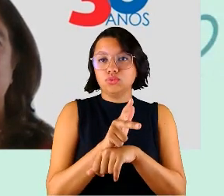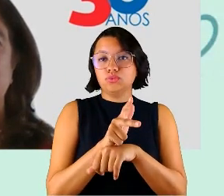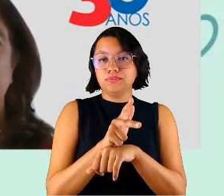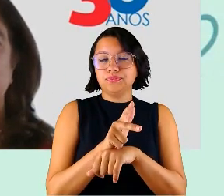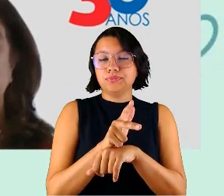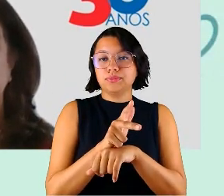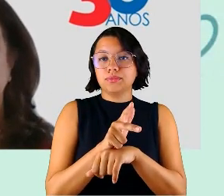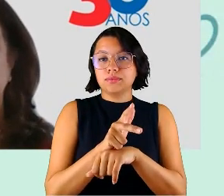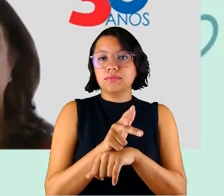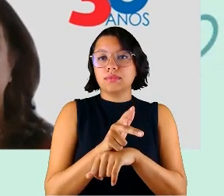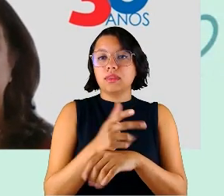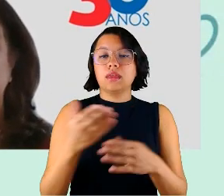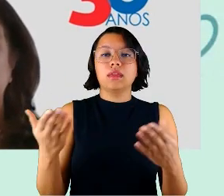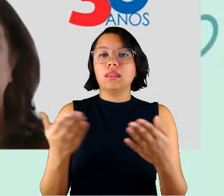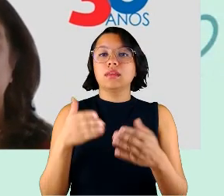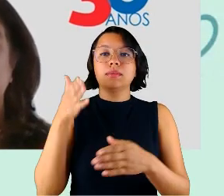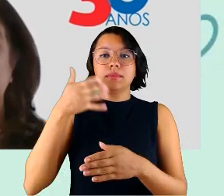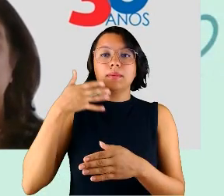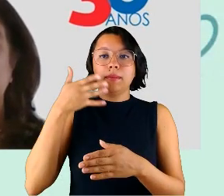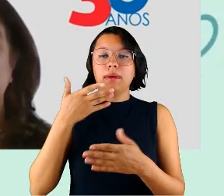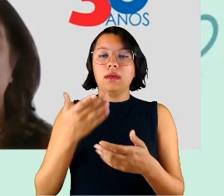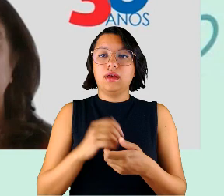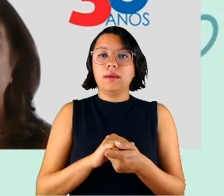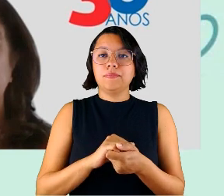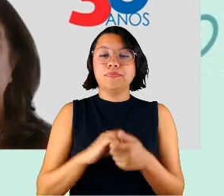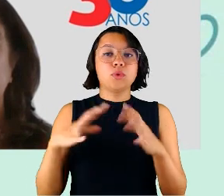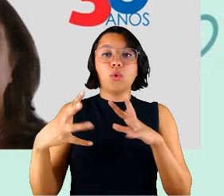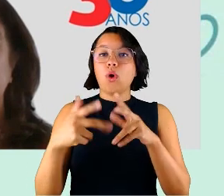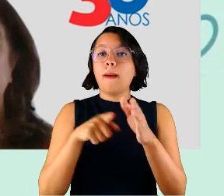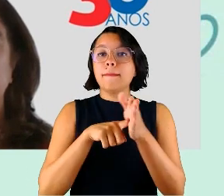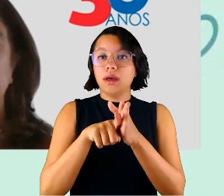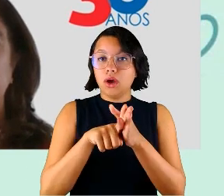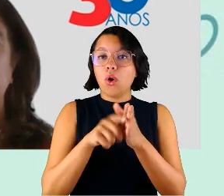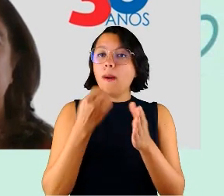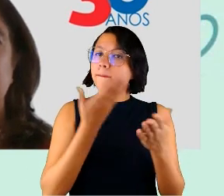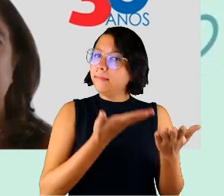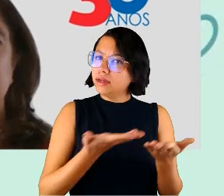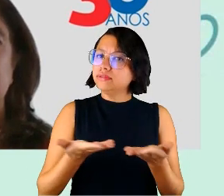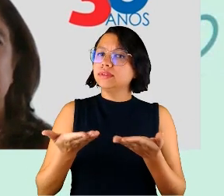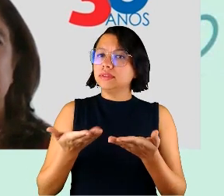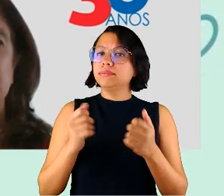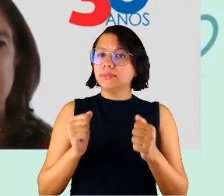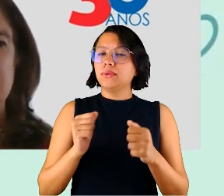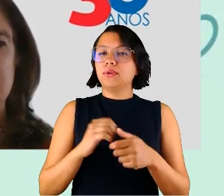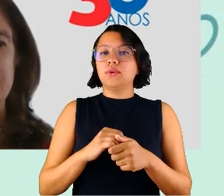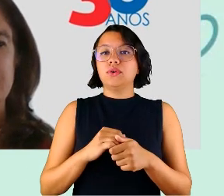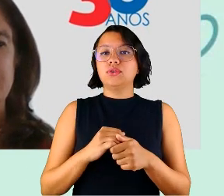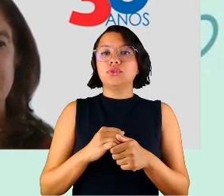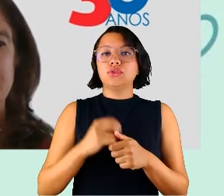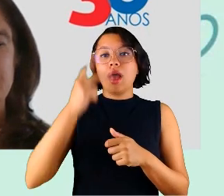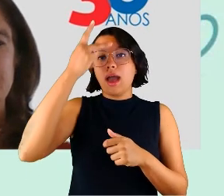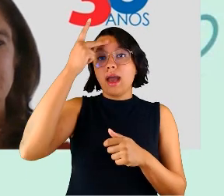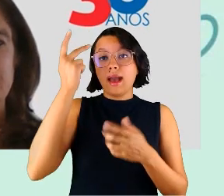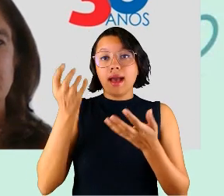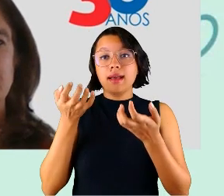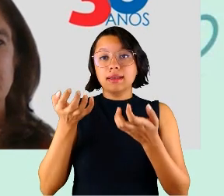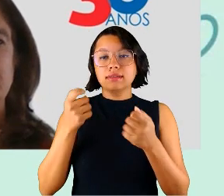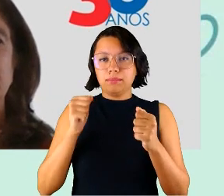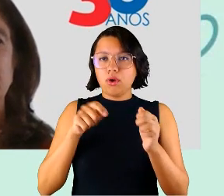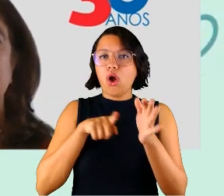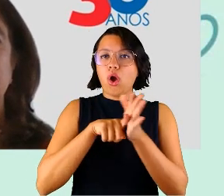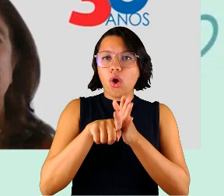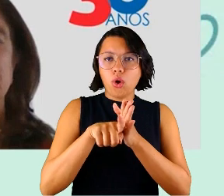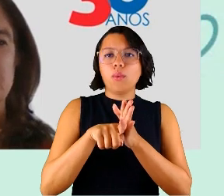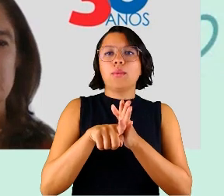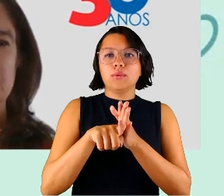palestra. As perguntas são todas muito bem-vindas, quem quiser já pode fazer as perguntas